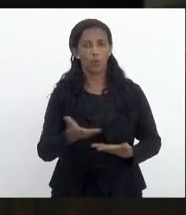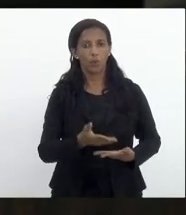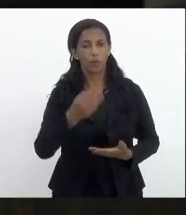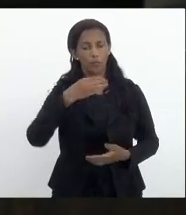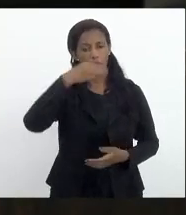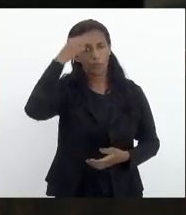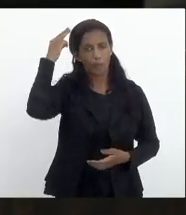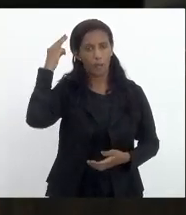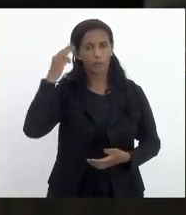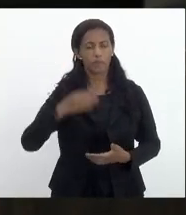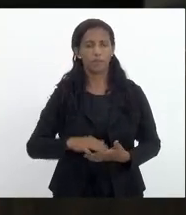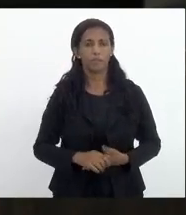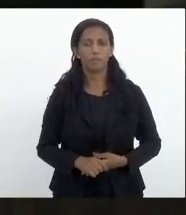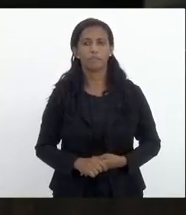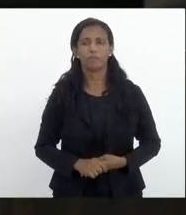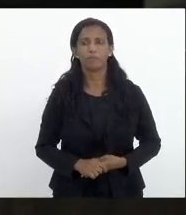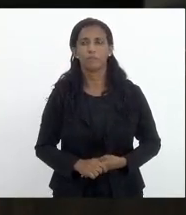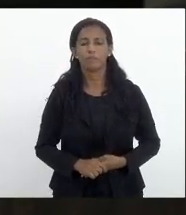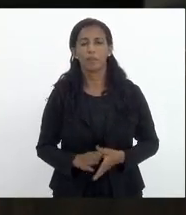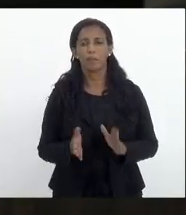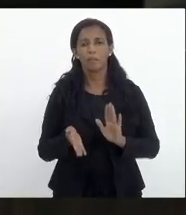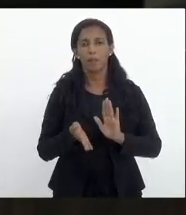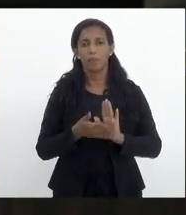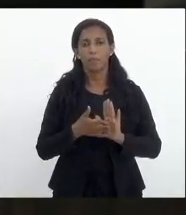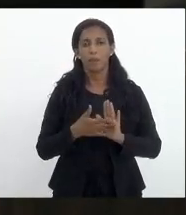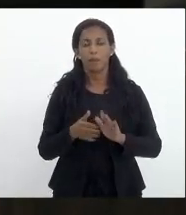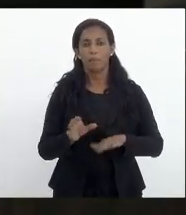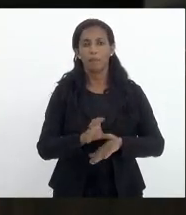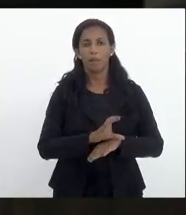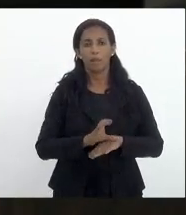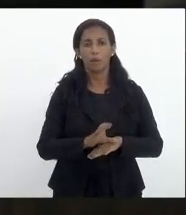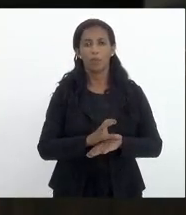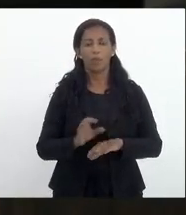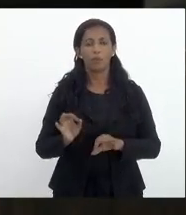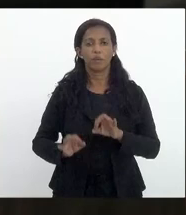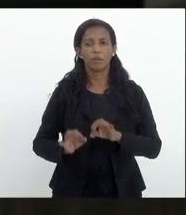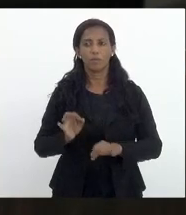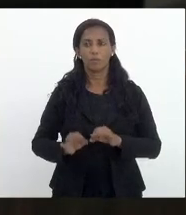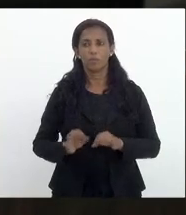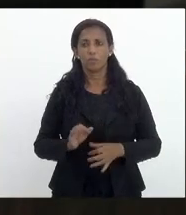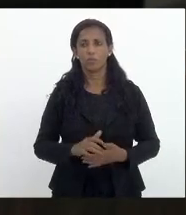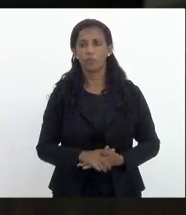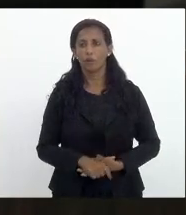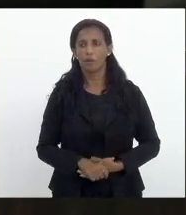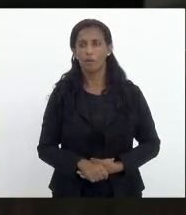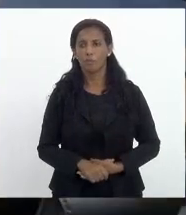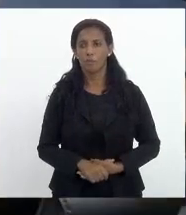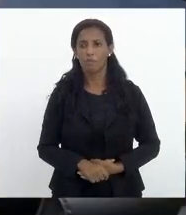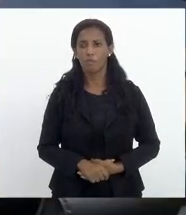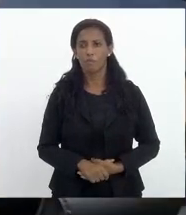Márcio Pacheco para emitir o parecer pela Comissão de Constituição e Justiça. Acabou indo embora, porra.